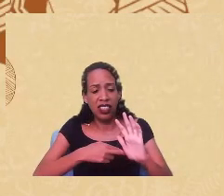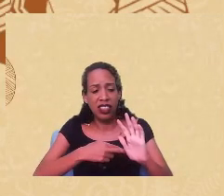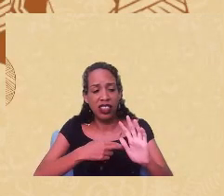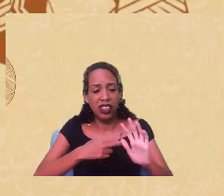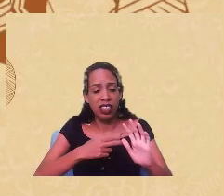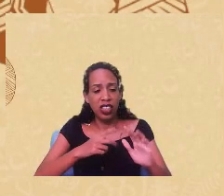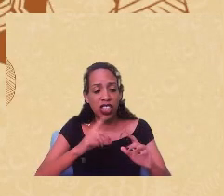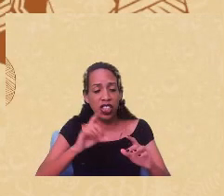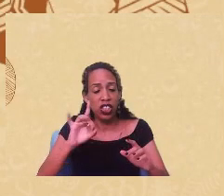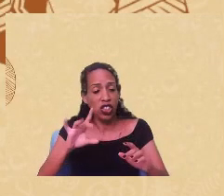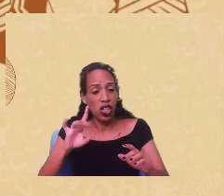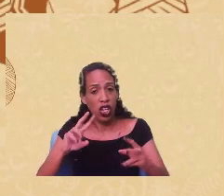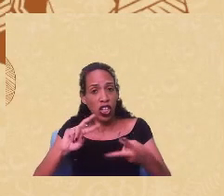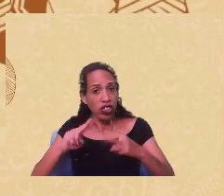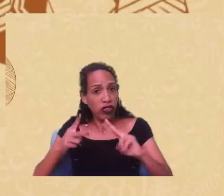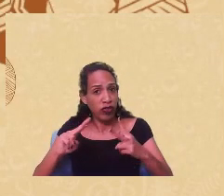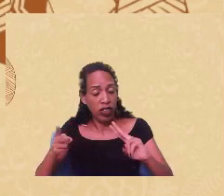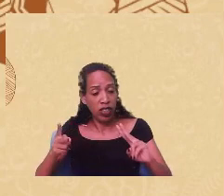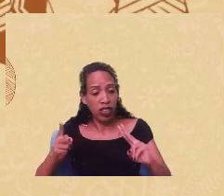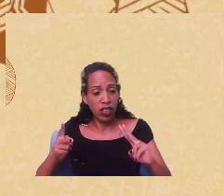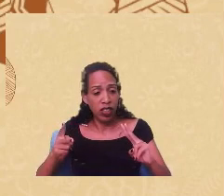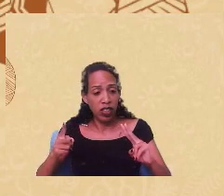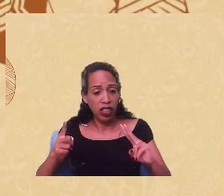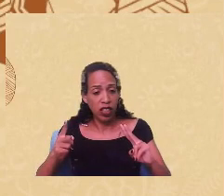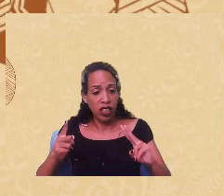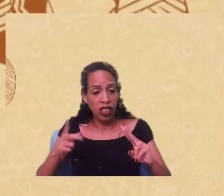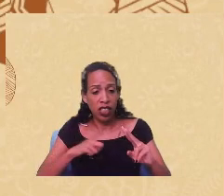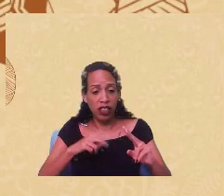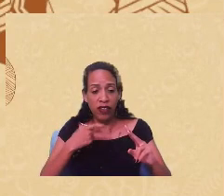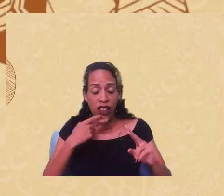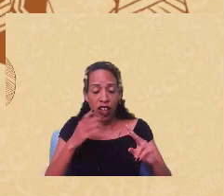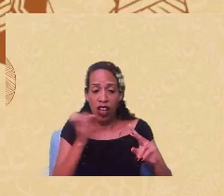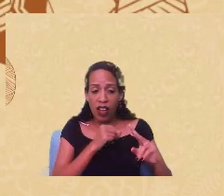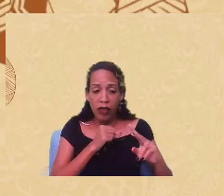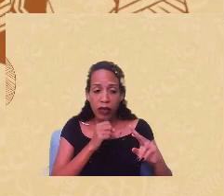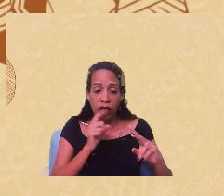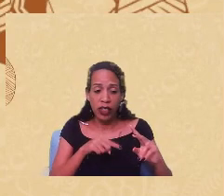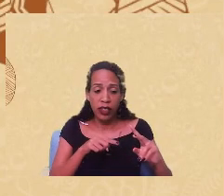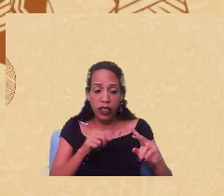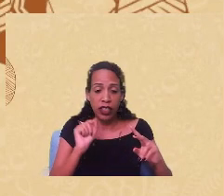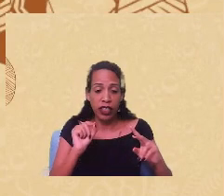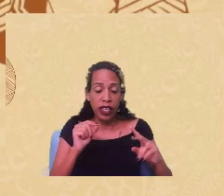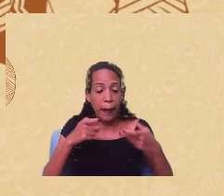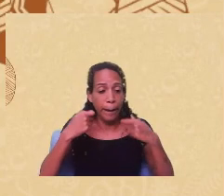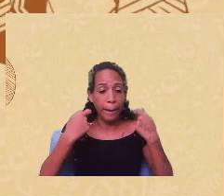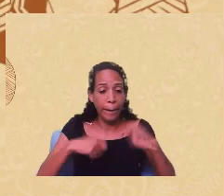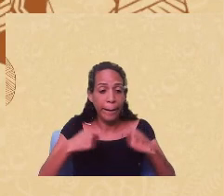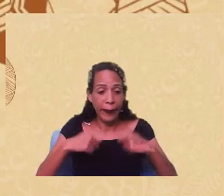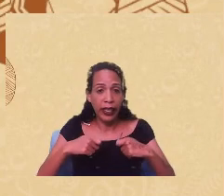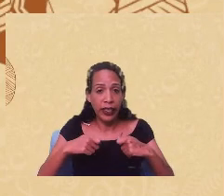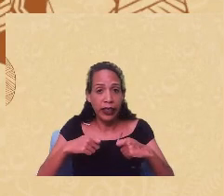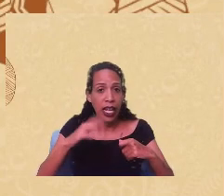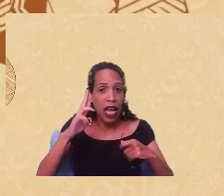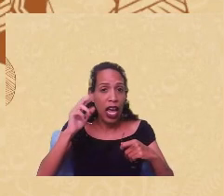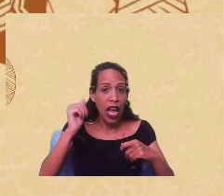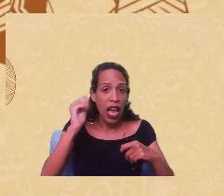que a diferença que eu observo aqui muito rapidamente é que quem precisa ser racializado